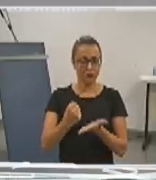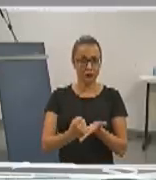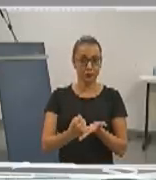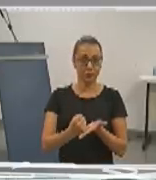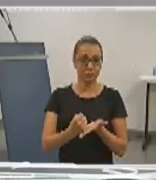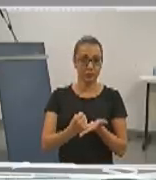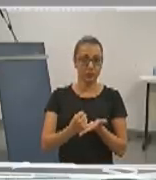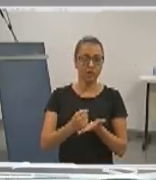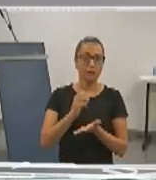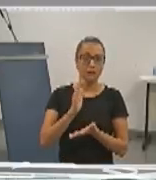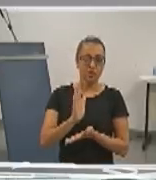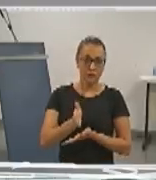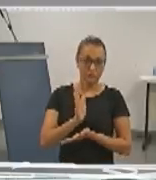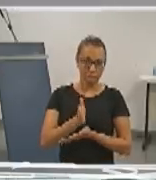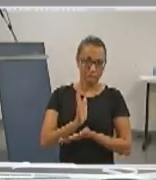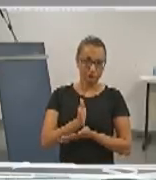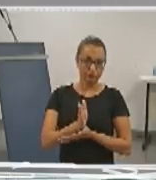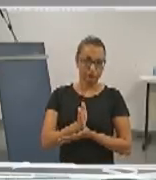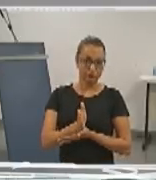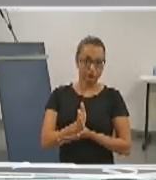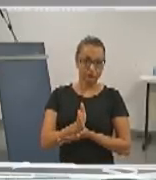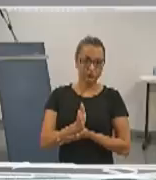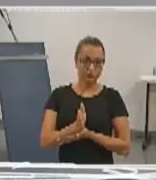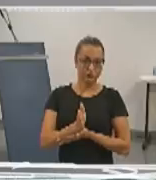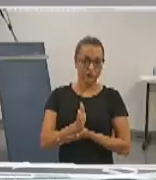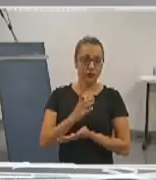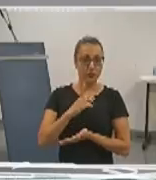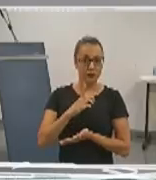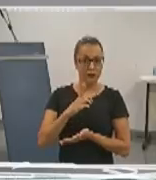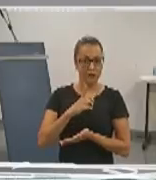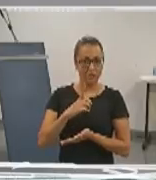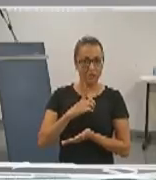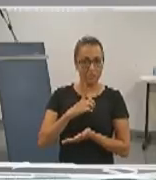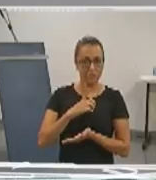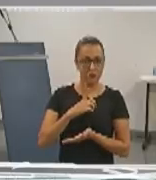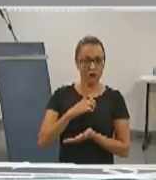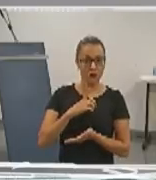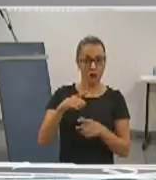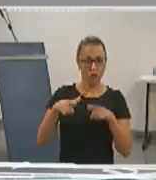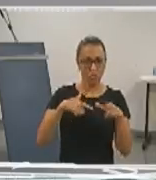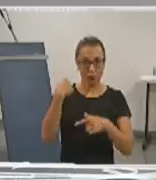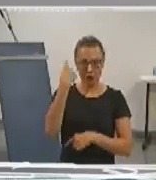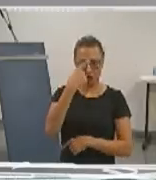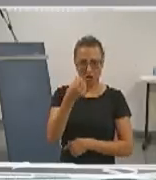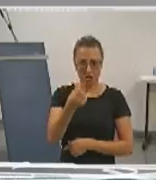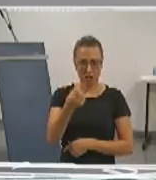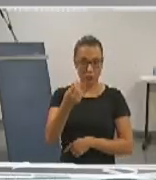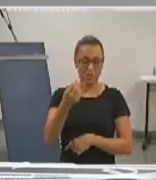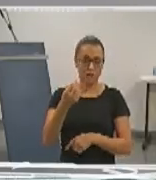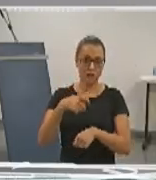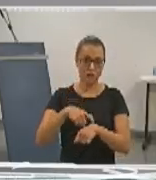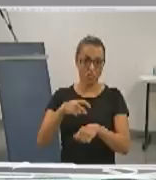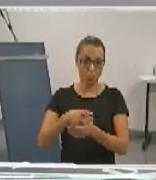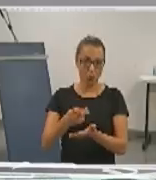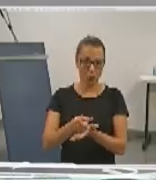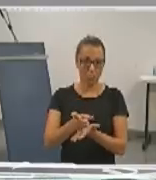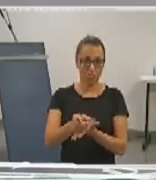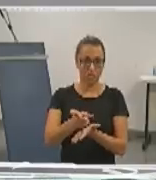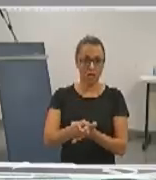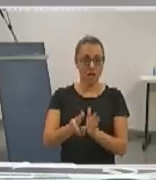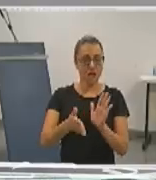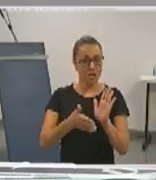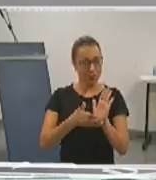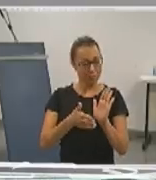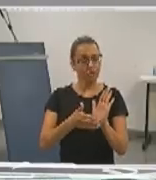que estamos nos turnos contínuos. é uma das nossas propostas. Aliás, a nossa proposta